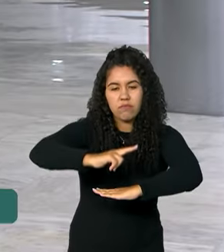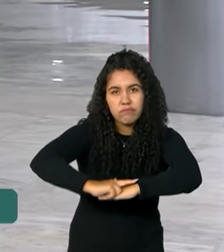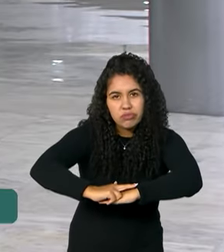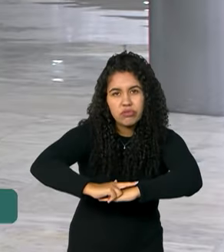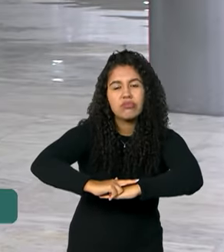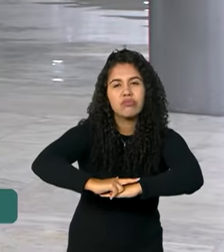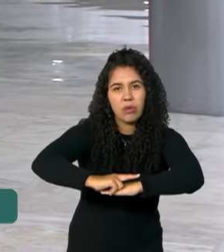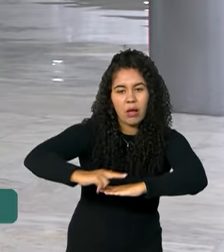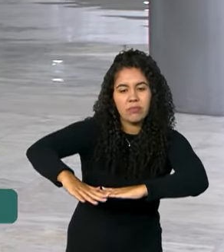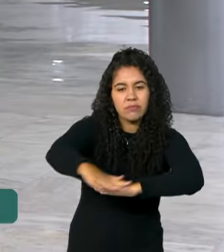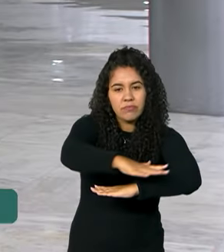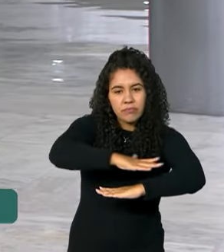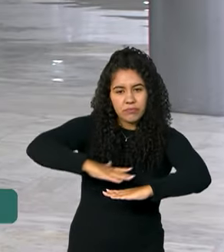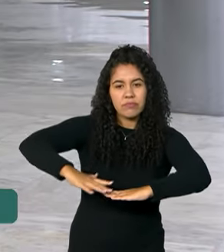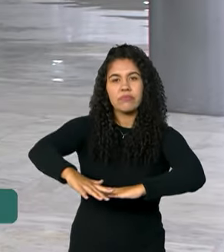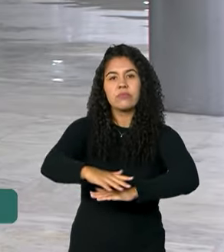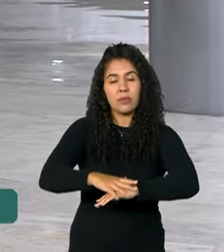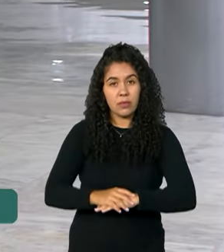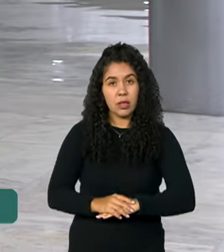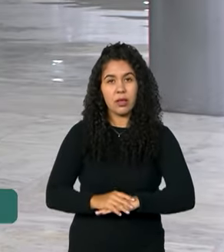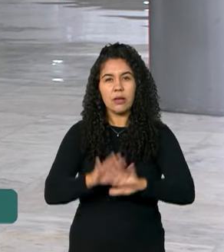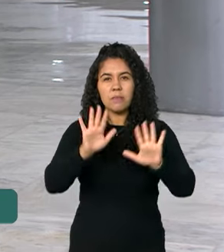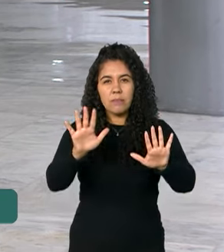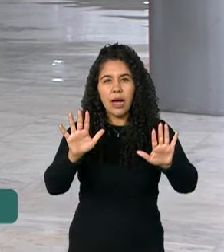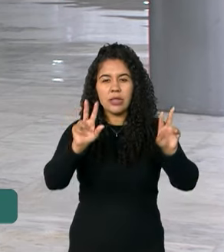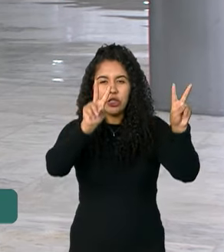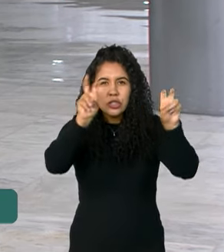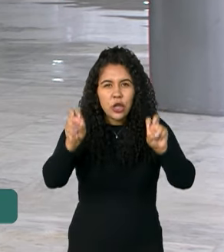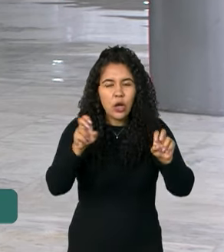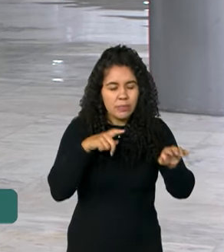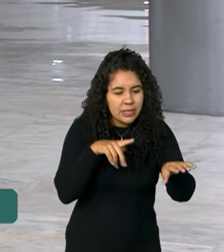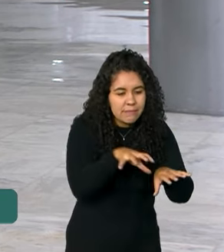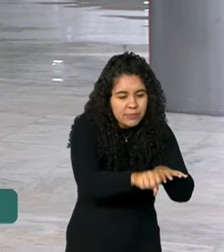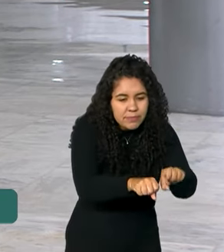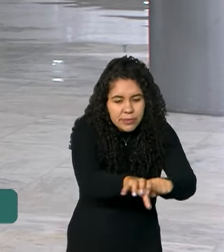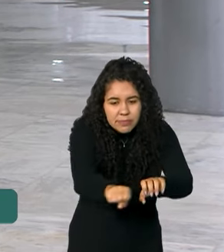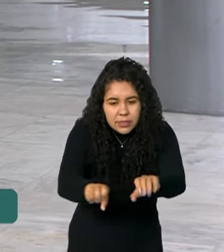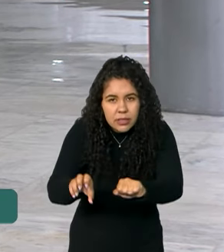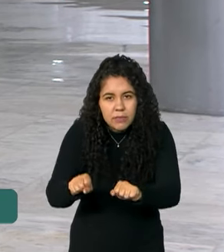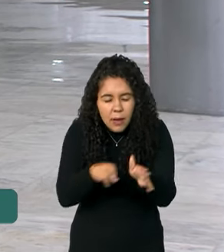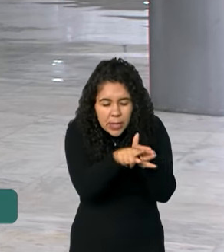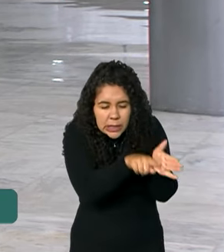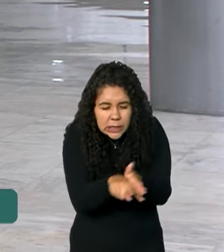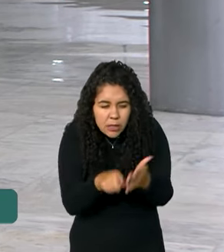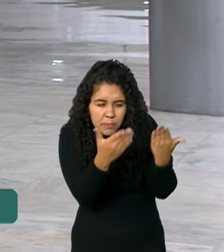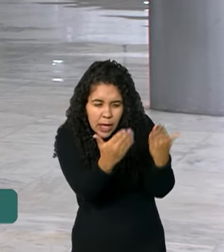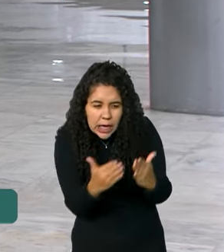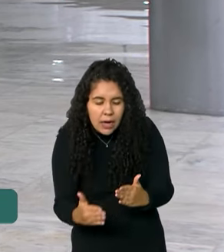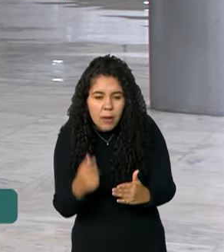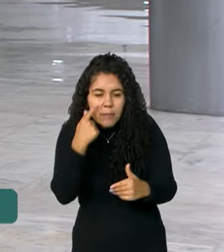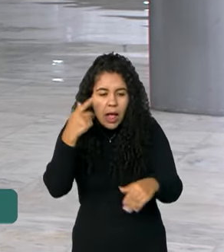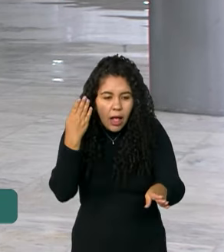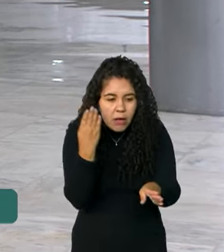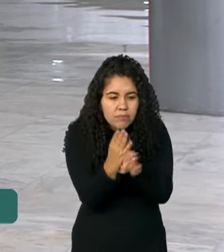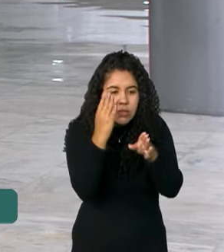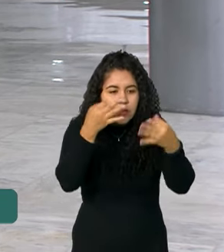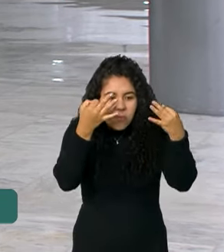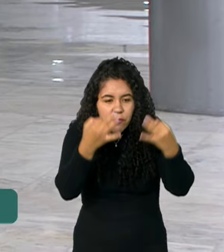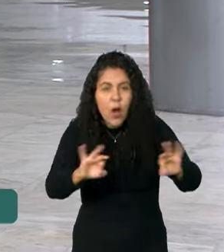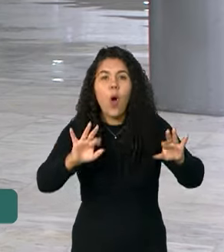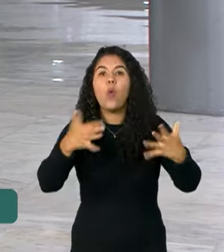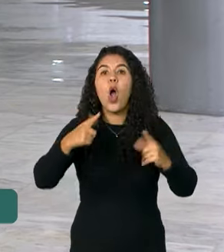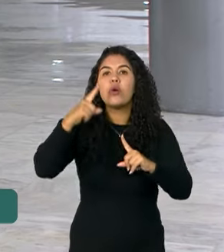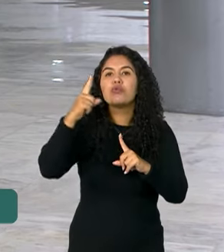Praça dos Três Poderes. Os vestígios coletados serão analisados para identificar e confirmar o tipo de